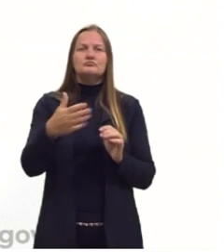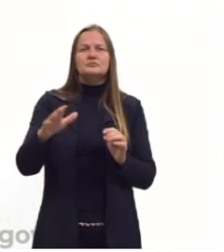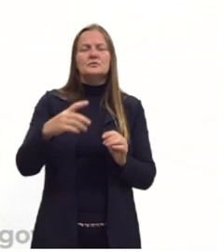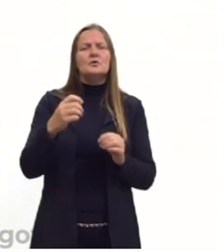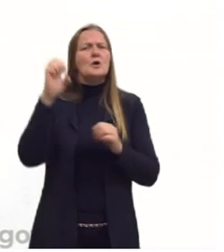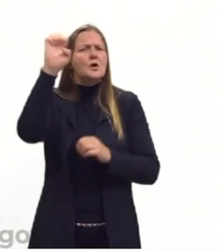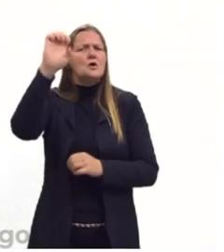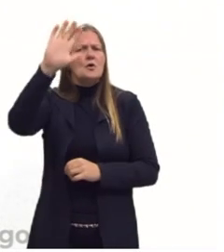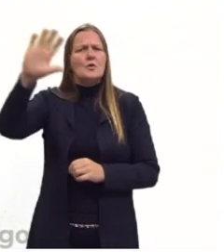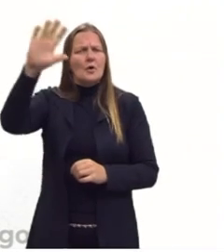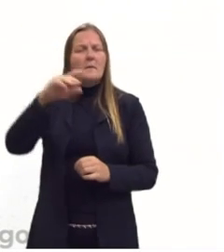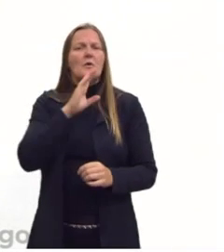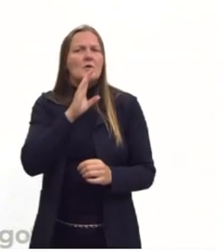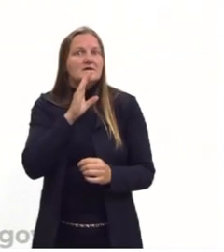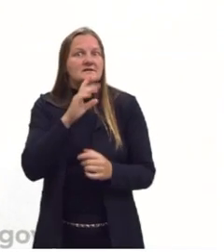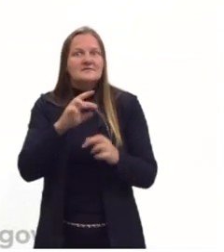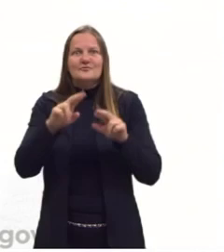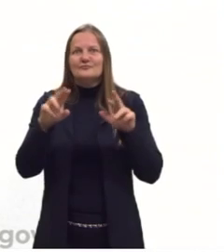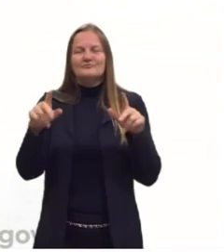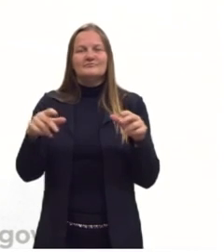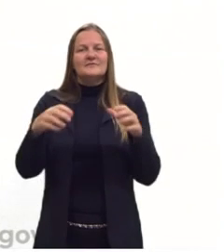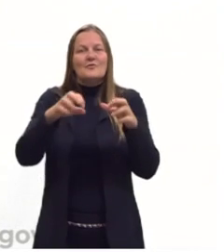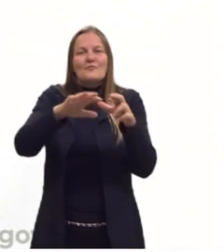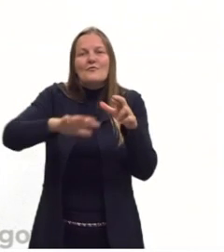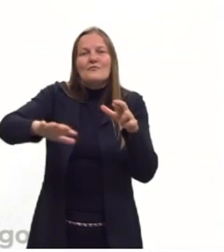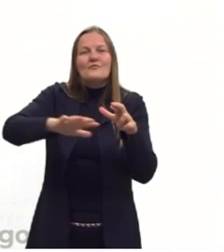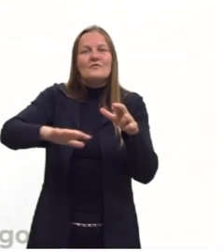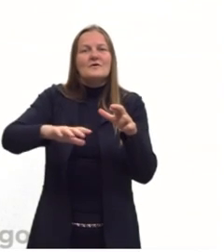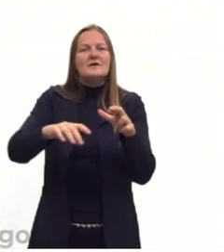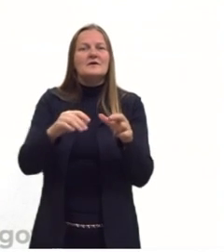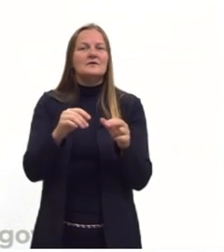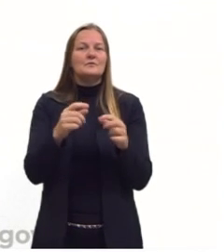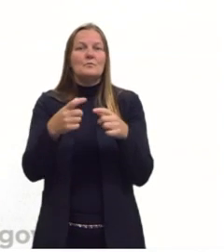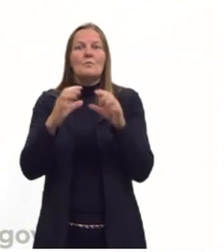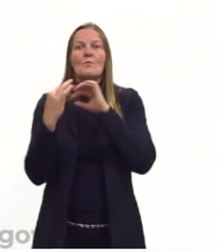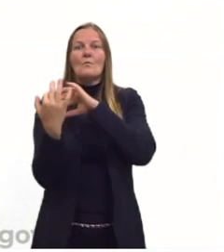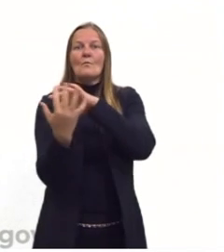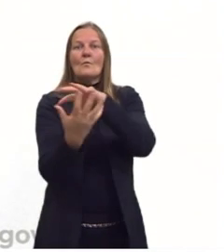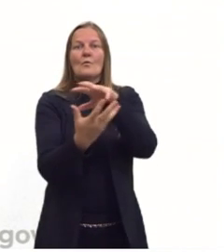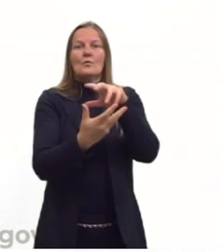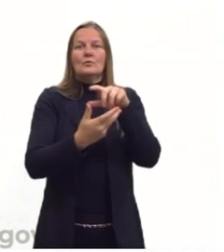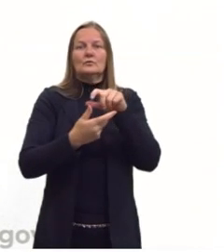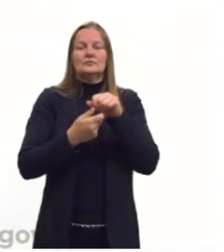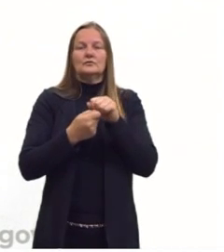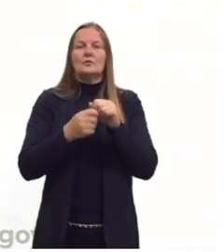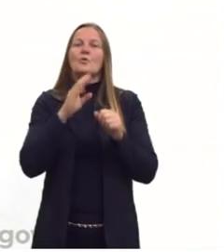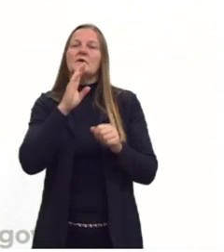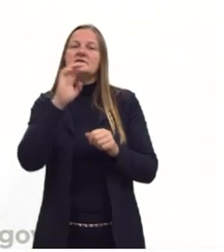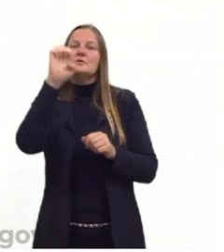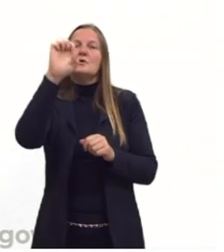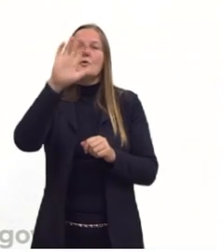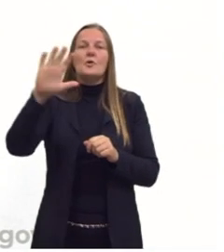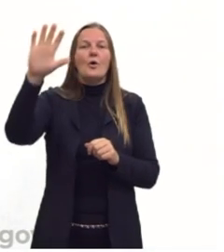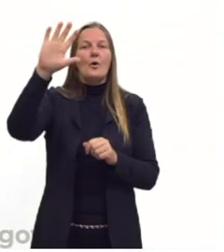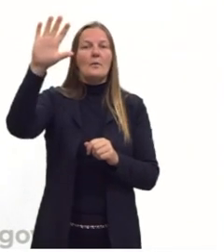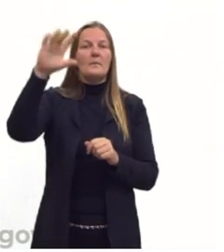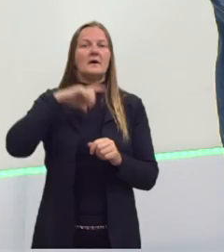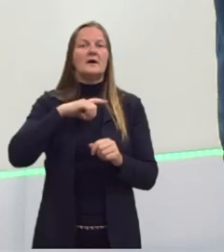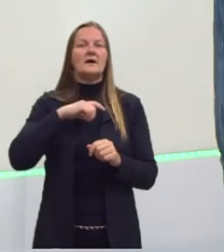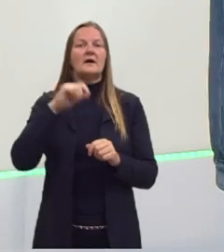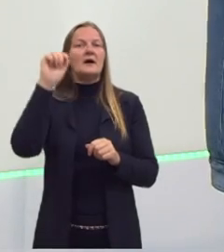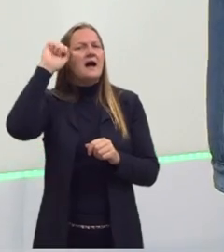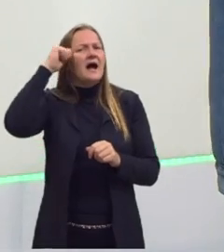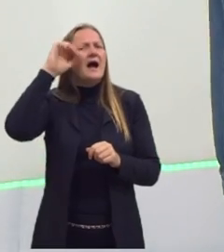os europeus conheciam só uma porção muito pequena do mundo. Eles conheciam a Europa, uma parte da